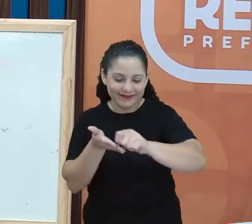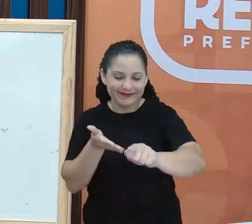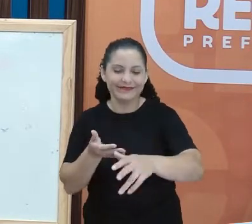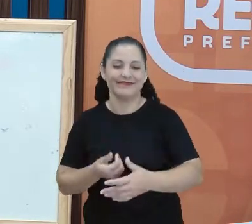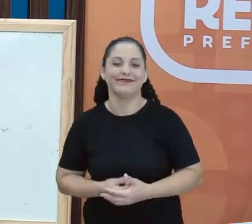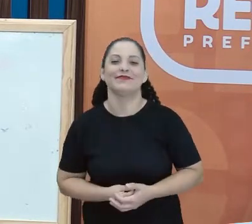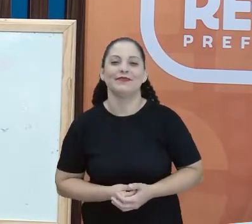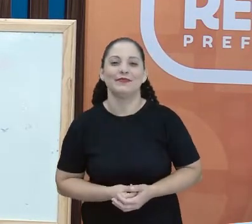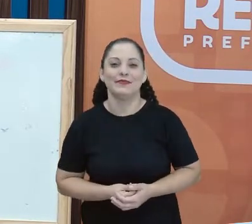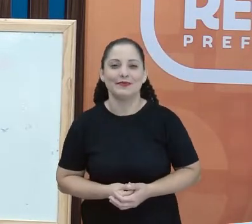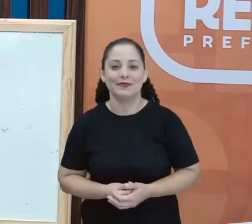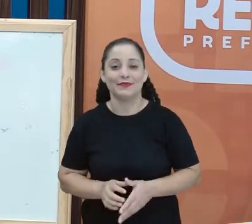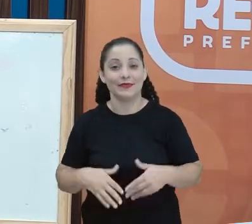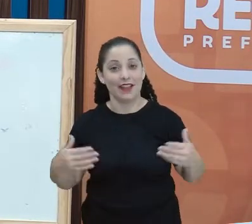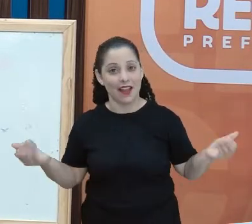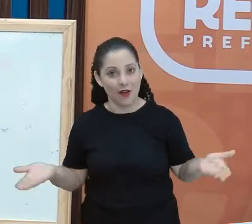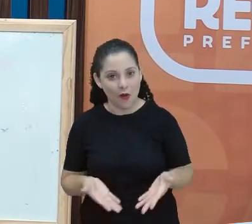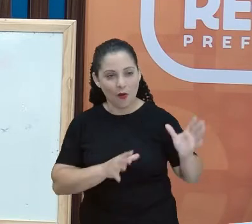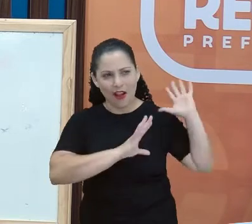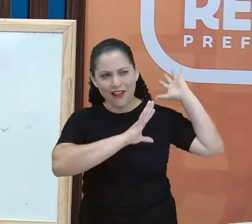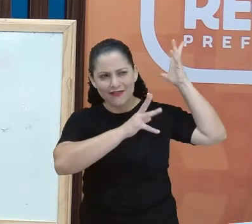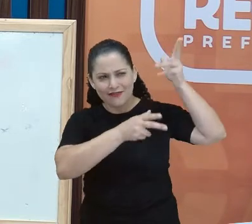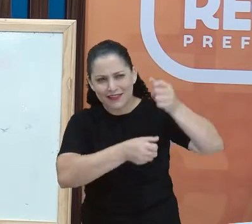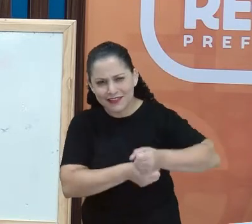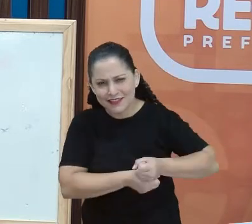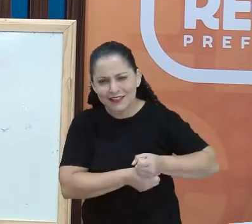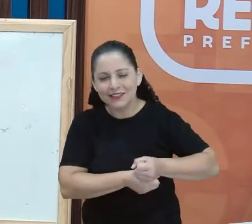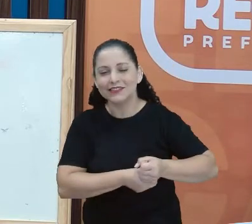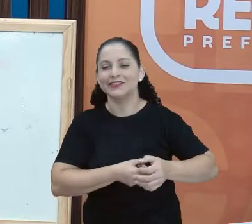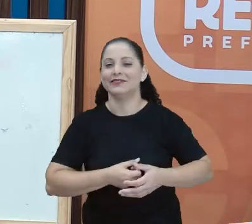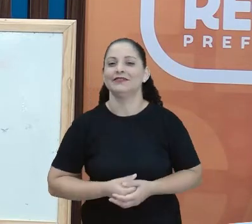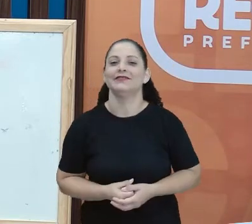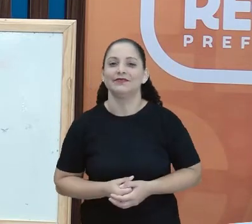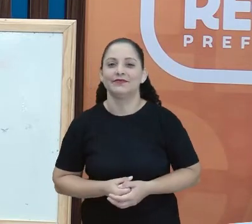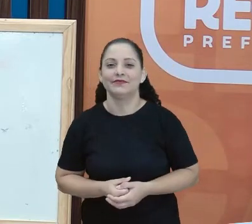Eu vou revisar a minha escrita aqui também, olha.